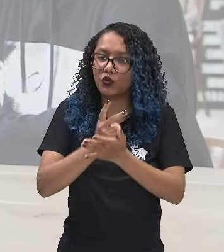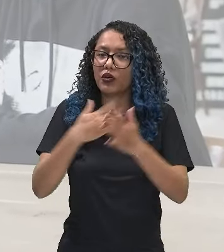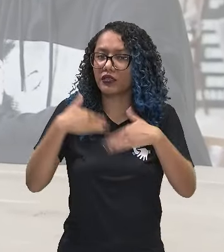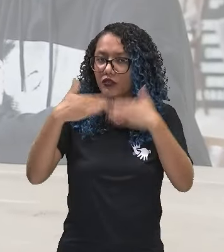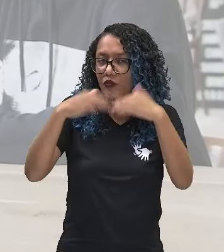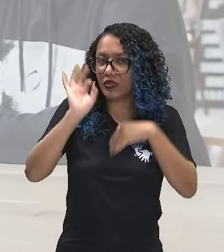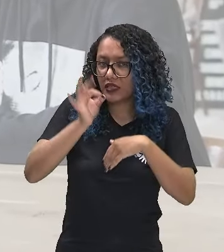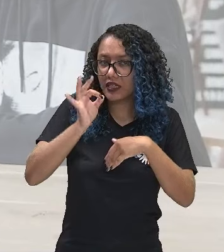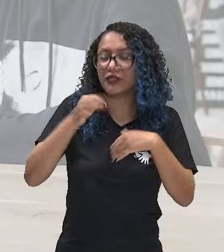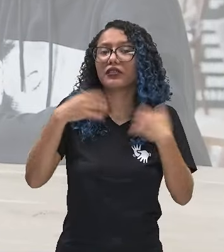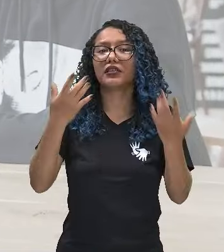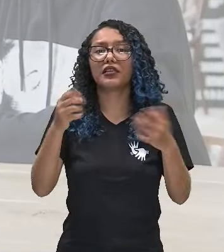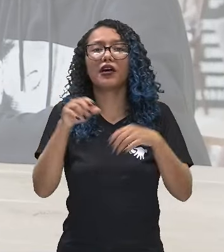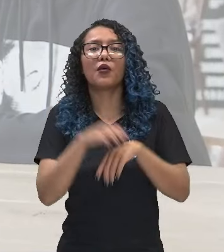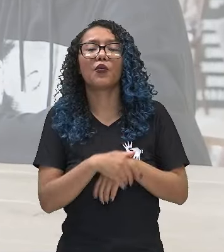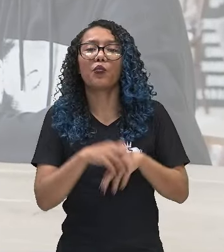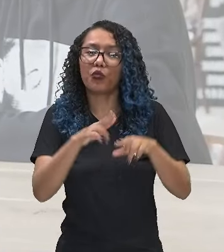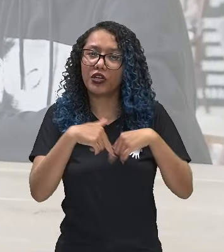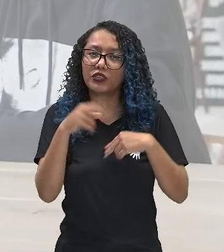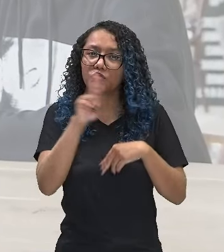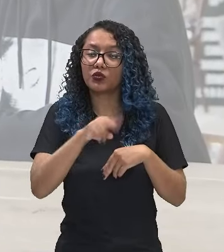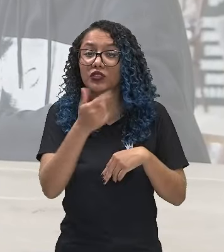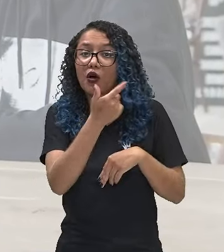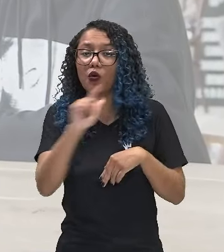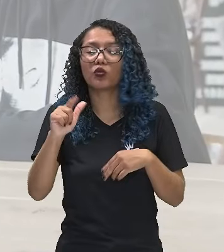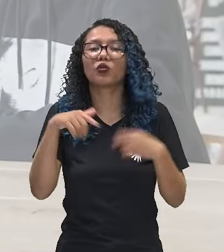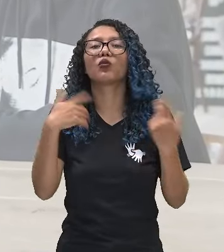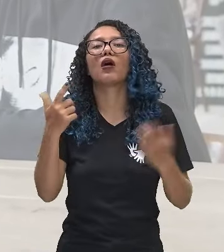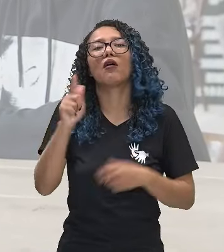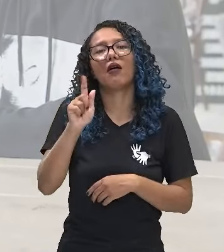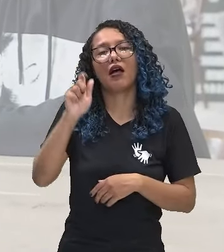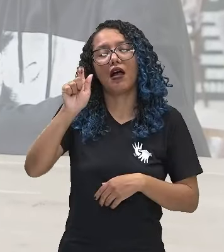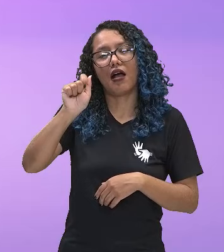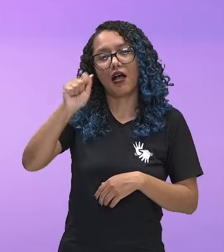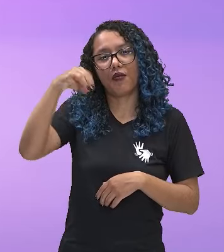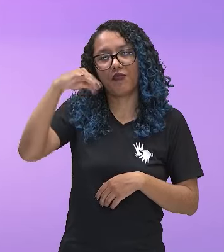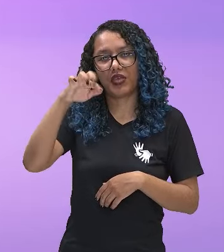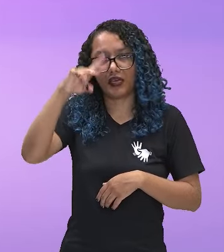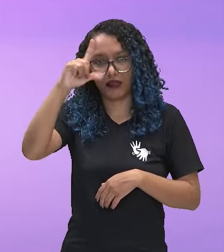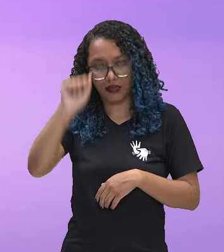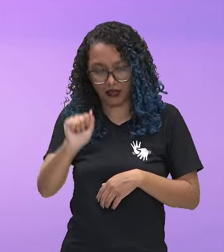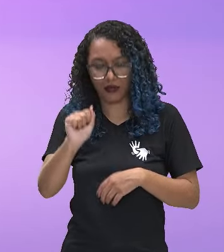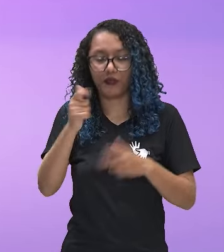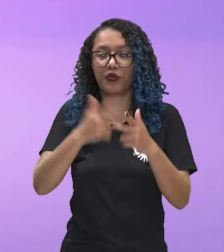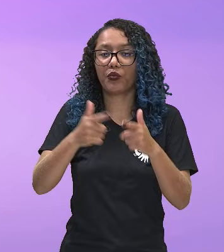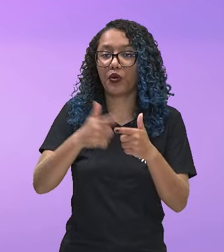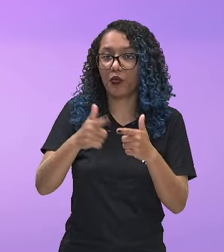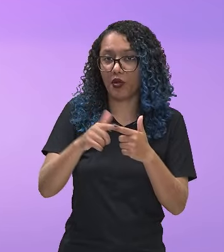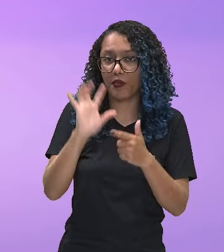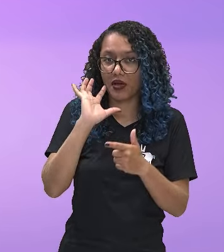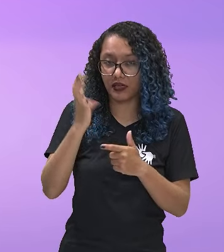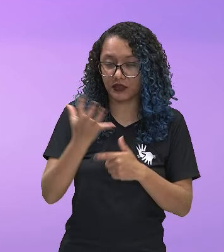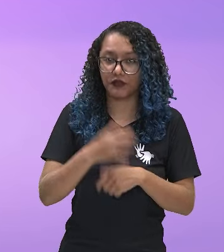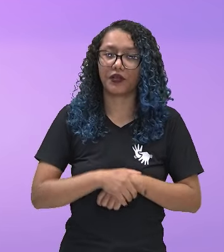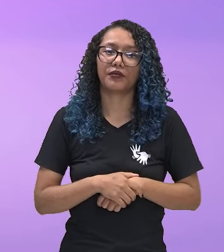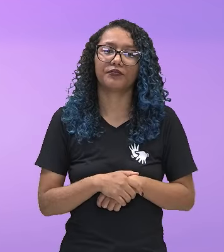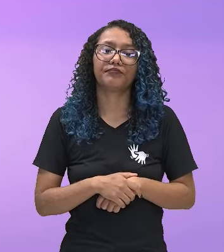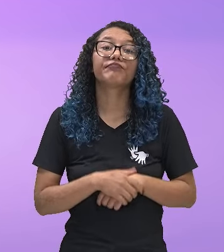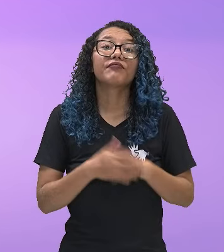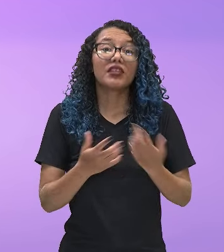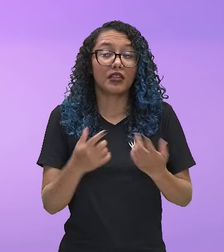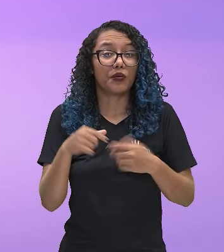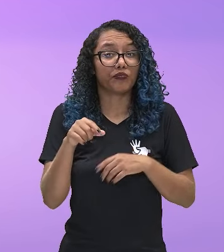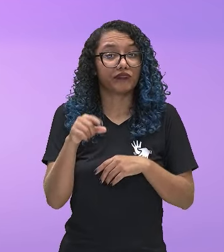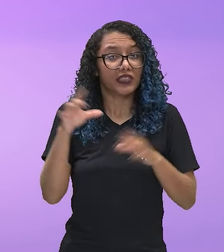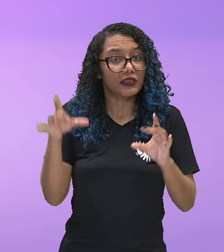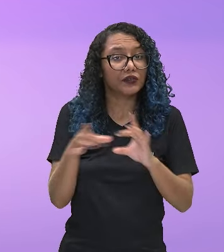fazem uso da amígdala para tomar decisões e resolver problemas. Vale lembrar que a amígdala está associada a